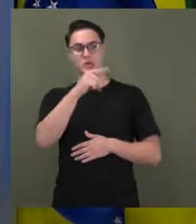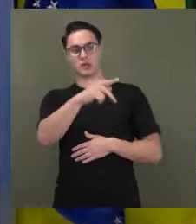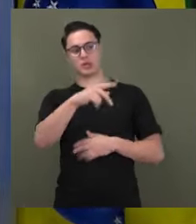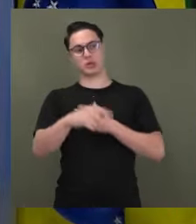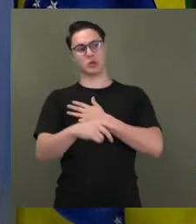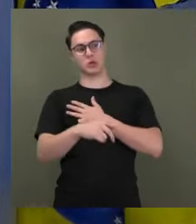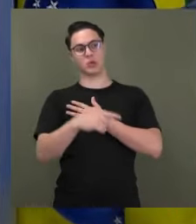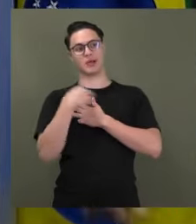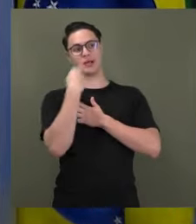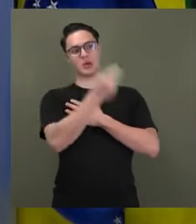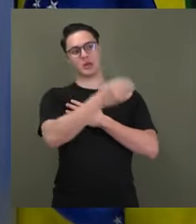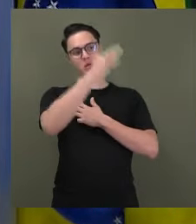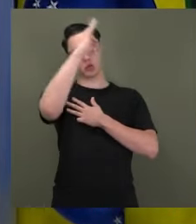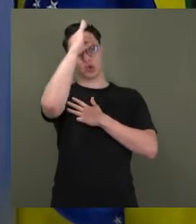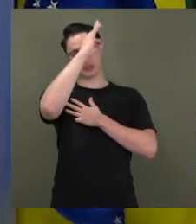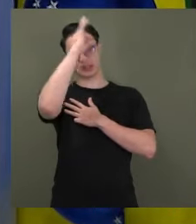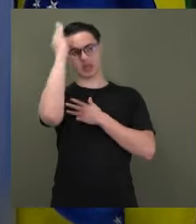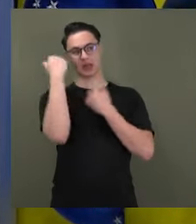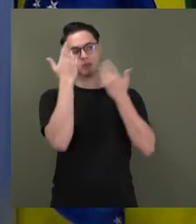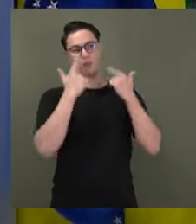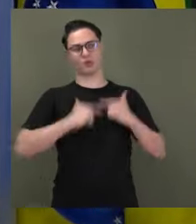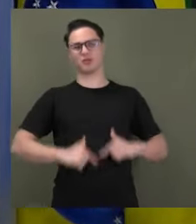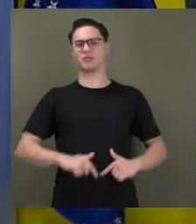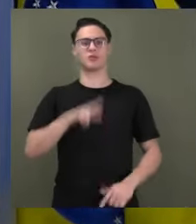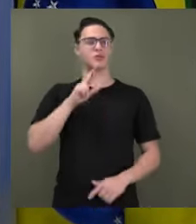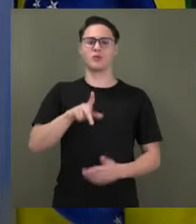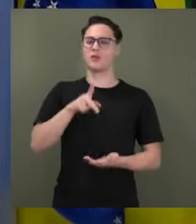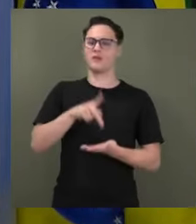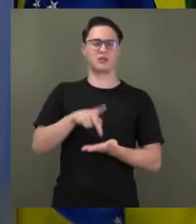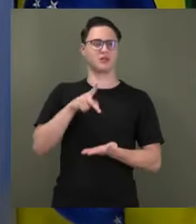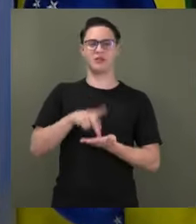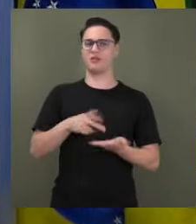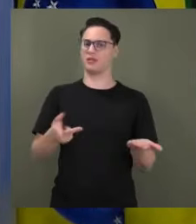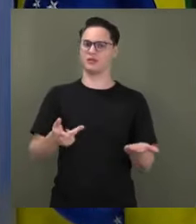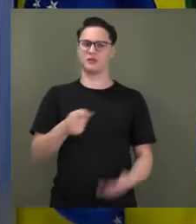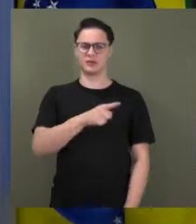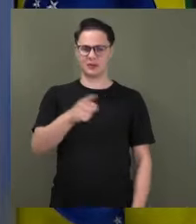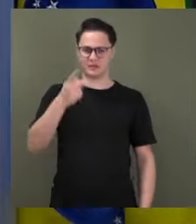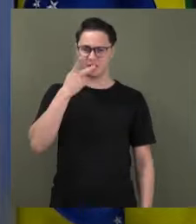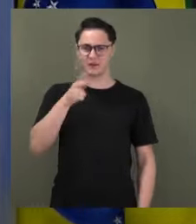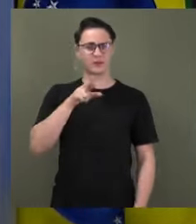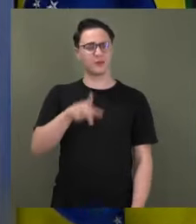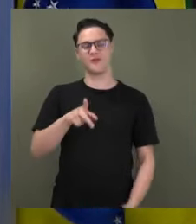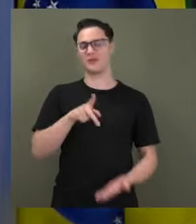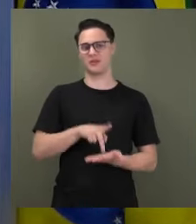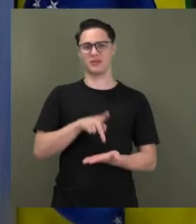Isso não é verdade. Não adianta repetir algo que não corresponde aos fatos.